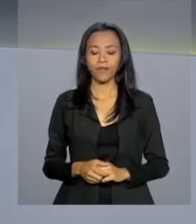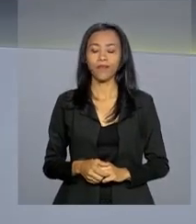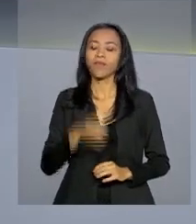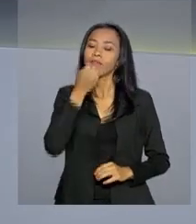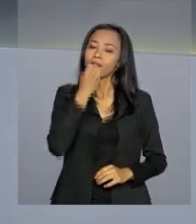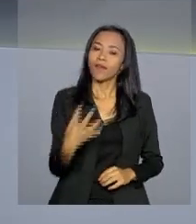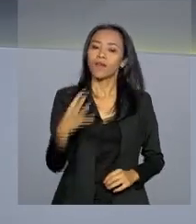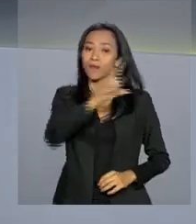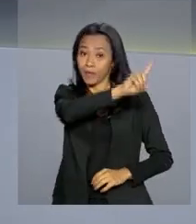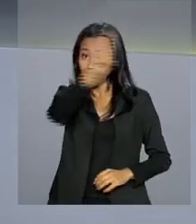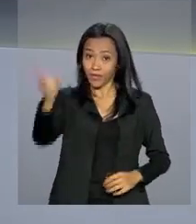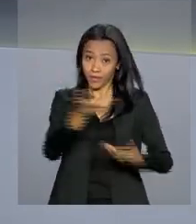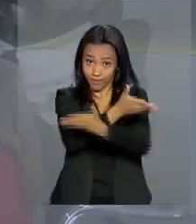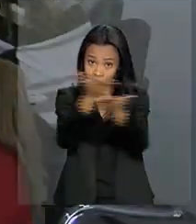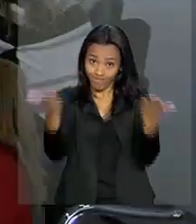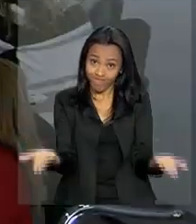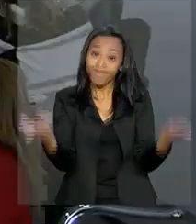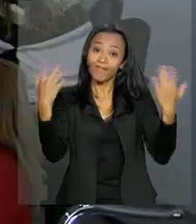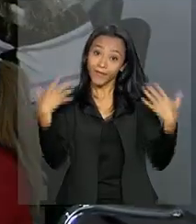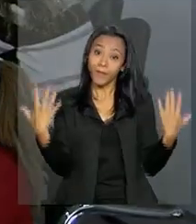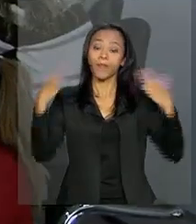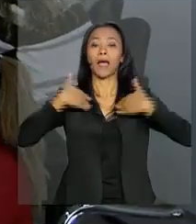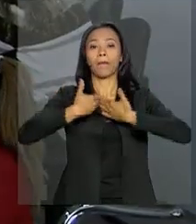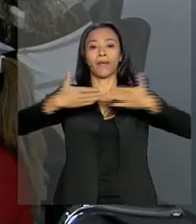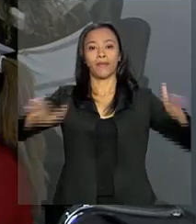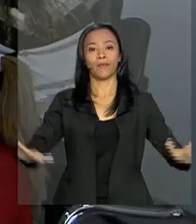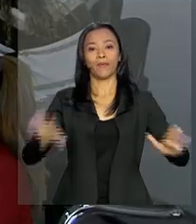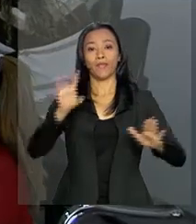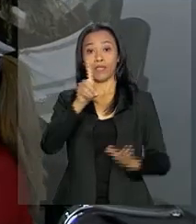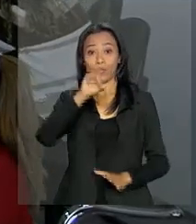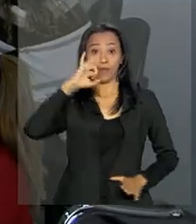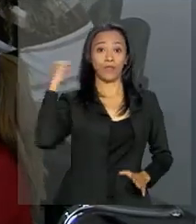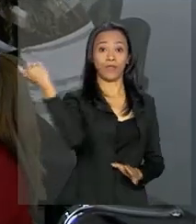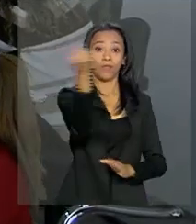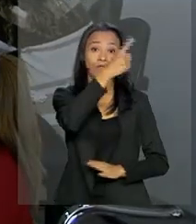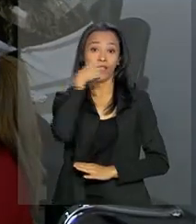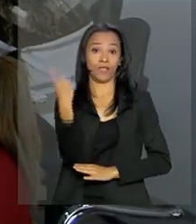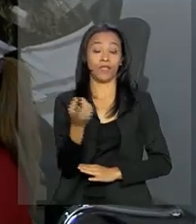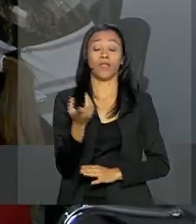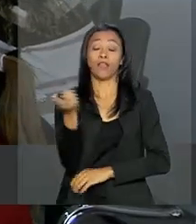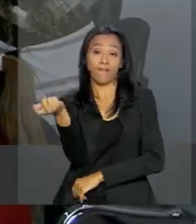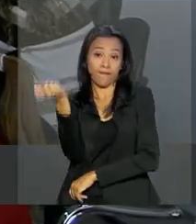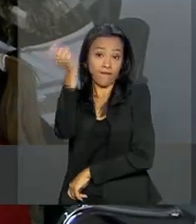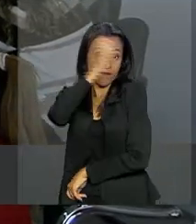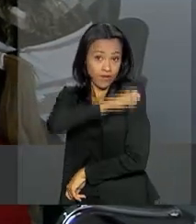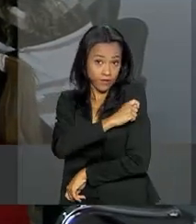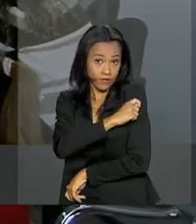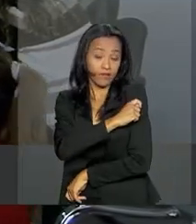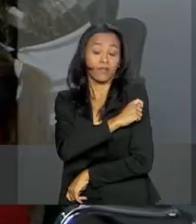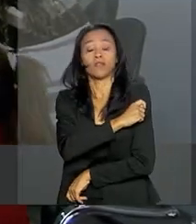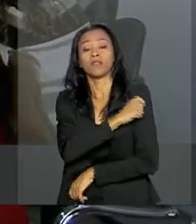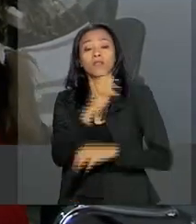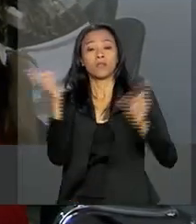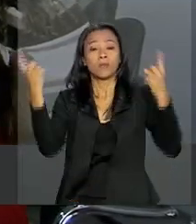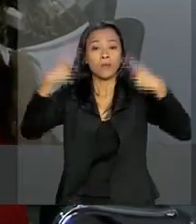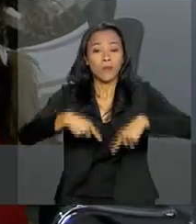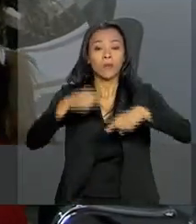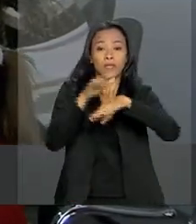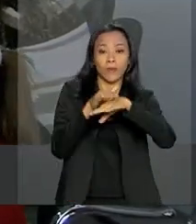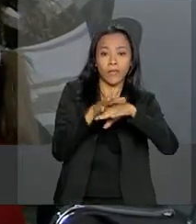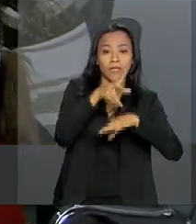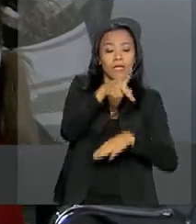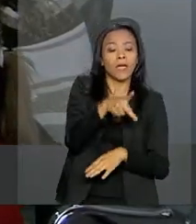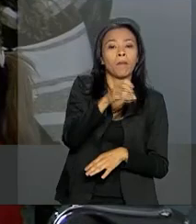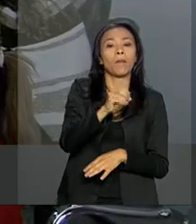Bom dia, Roberto. Bom dia a todos. Pois é, Roberto, a abertura do dia D da campanha nacional de vacinação contra a poliomielite